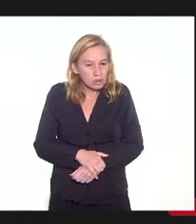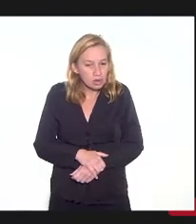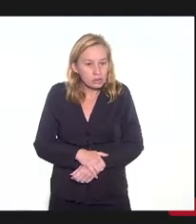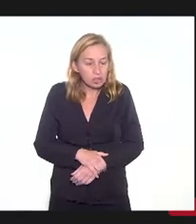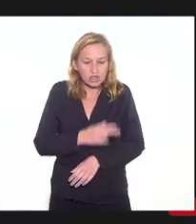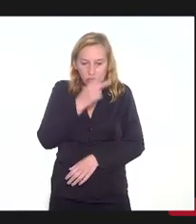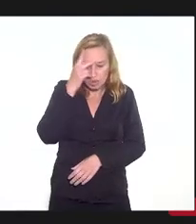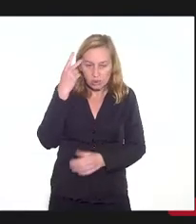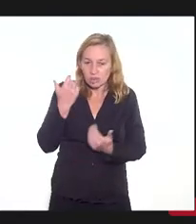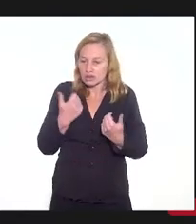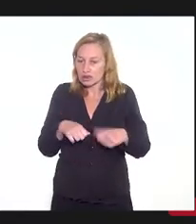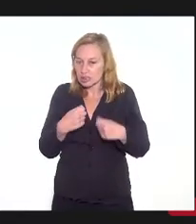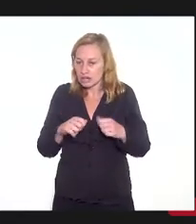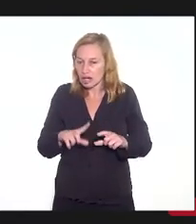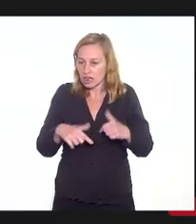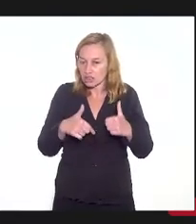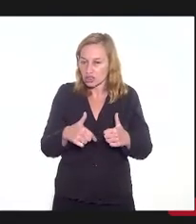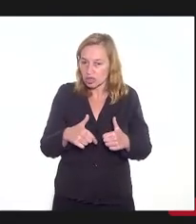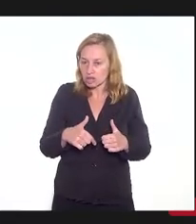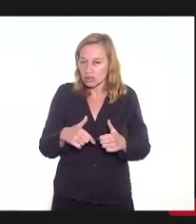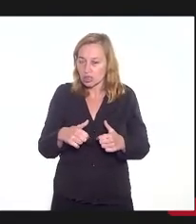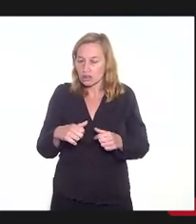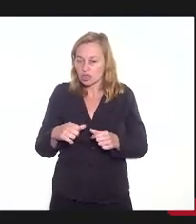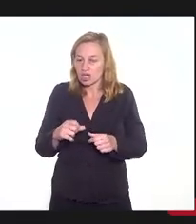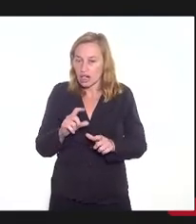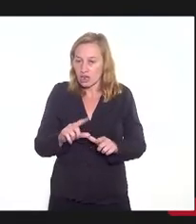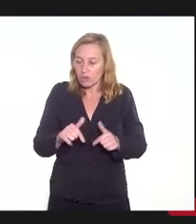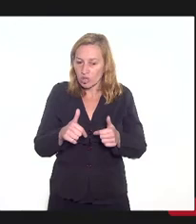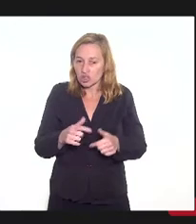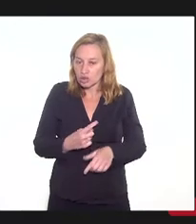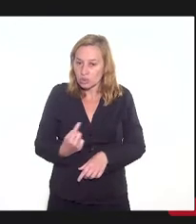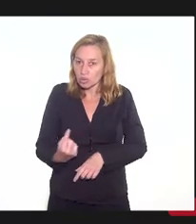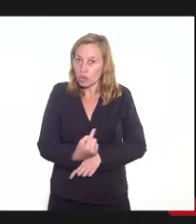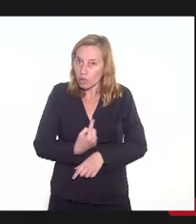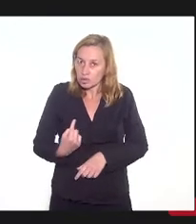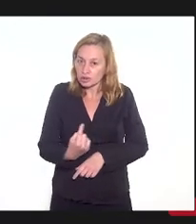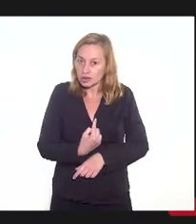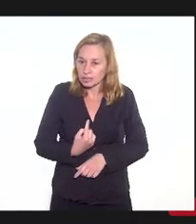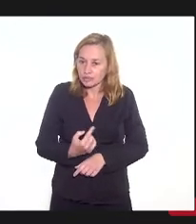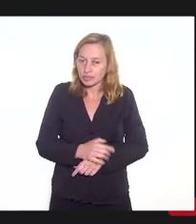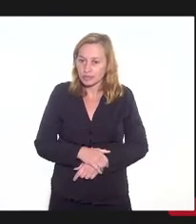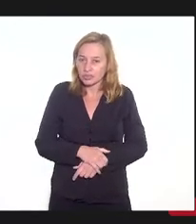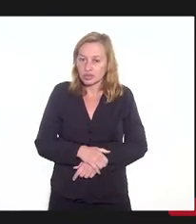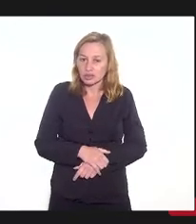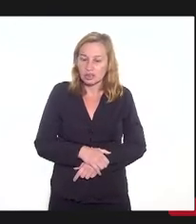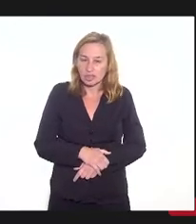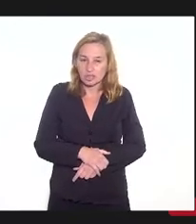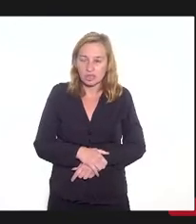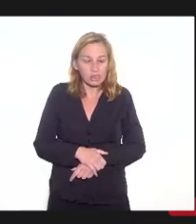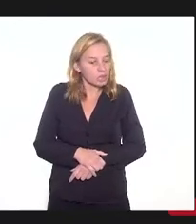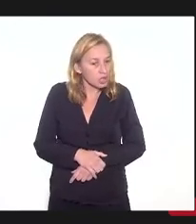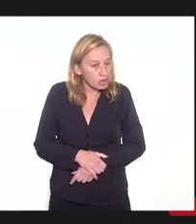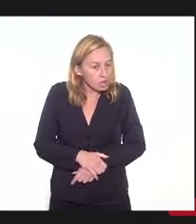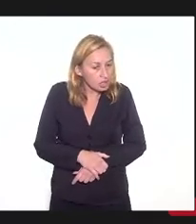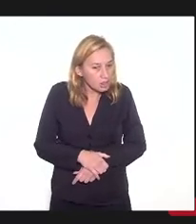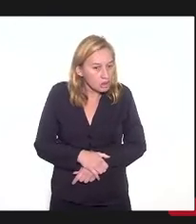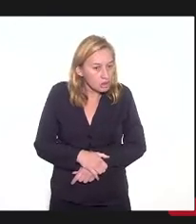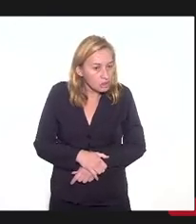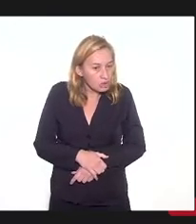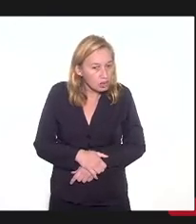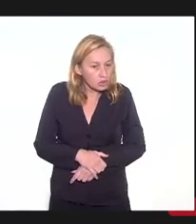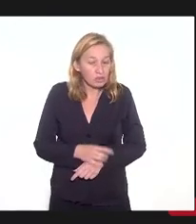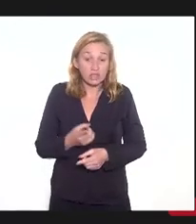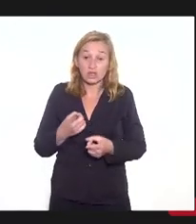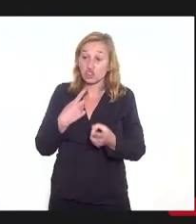regime, de fato, sejam projeções nossas, não sejam projeções de Brasília, com as regras de Brasília. A gente vai fazer um